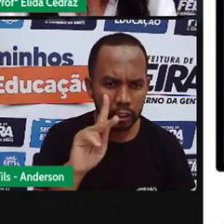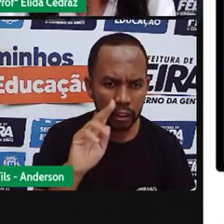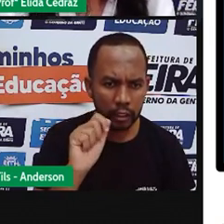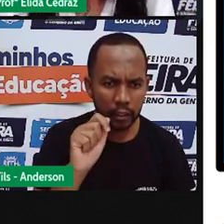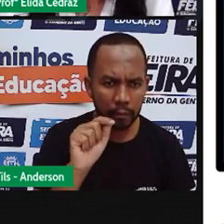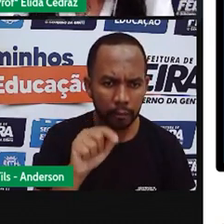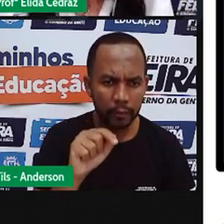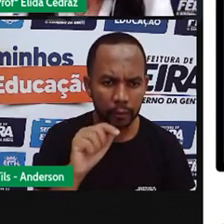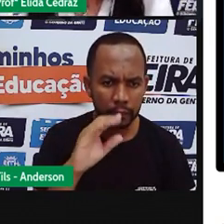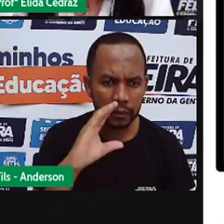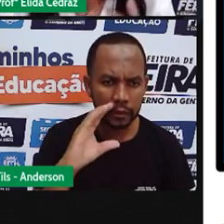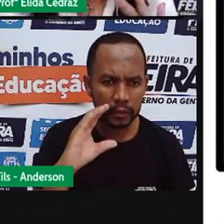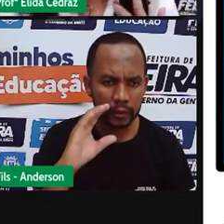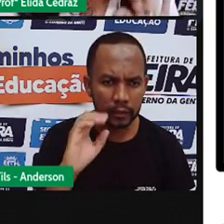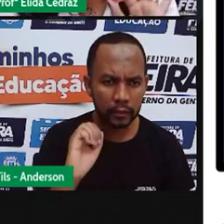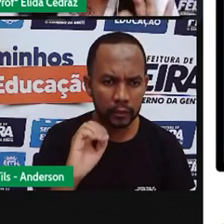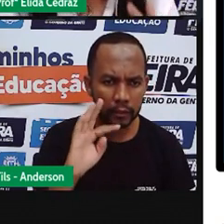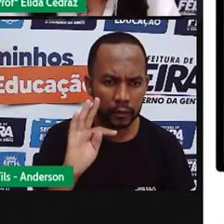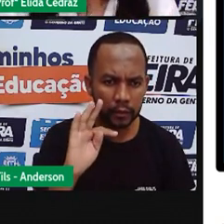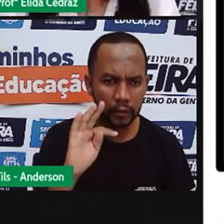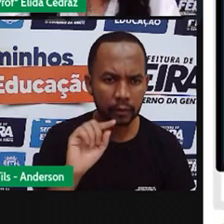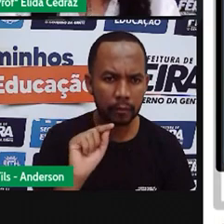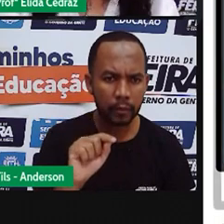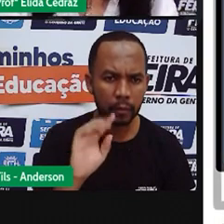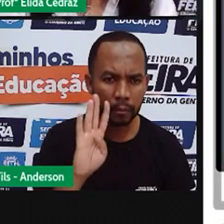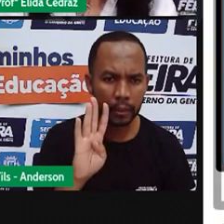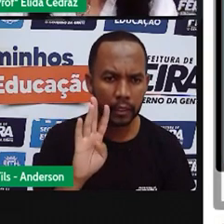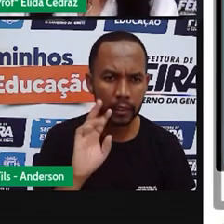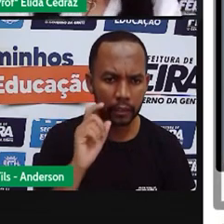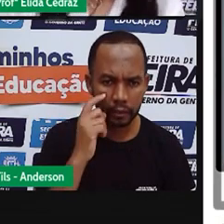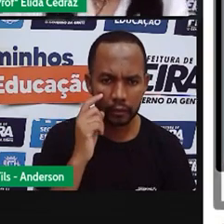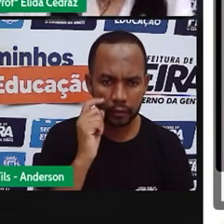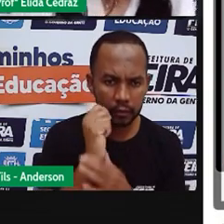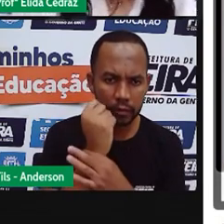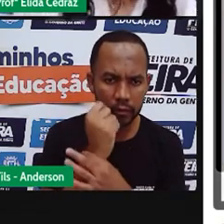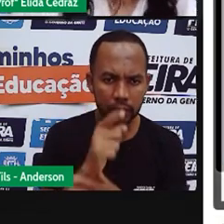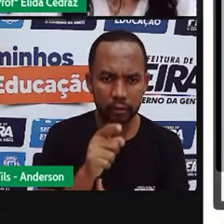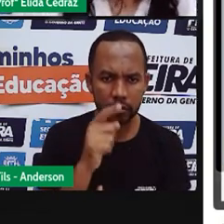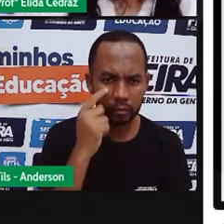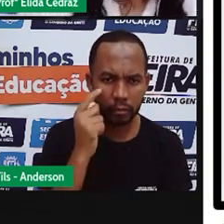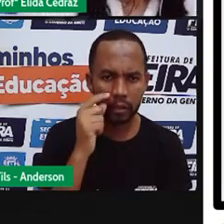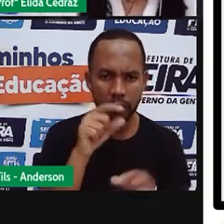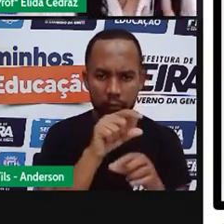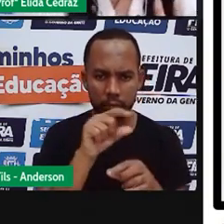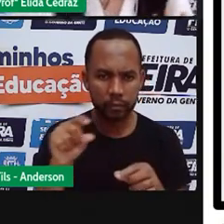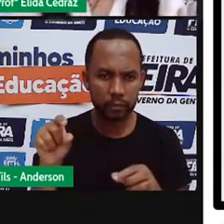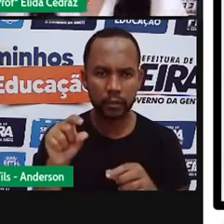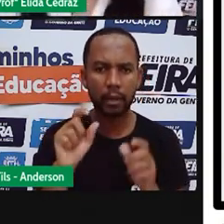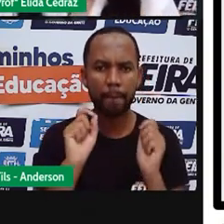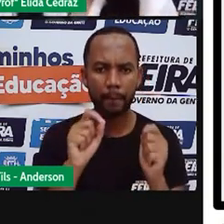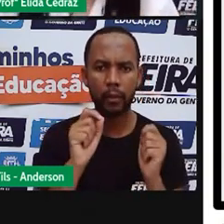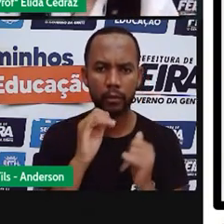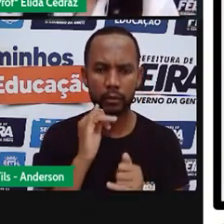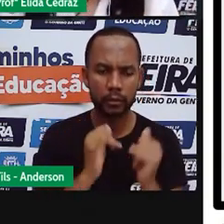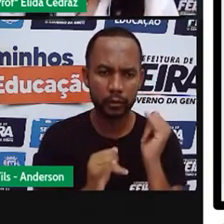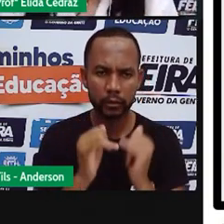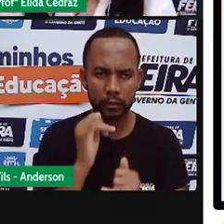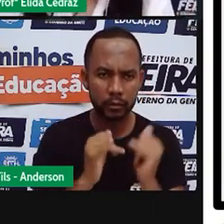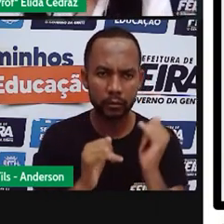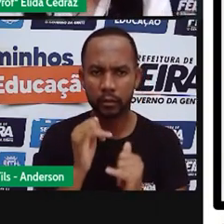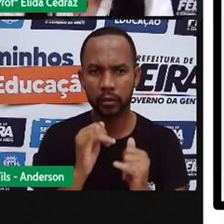Você vai ter acesso à cartilha inteira. E eu destaquei apenas a página